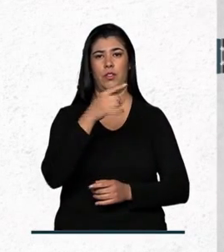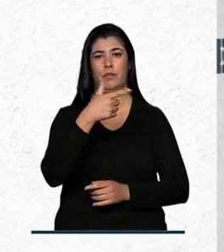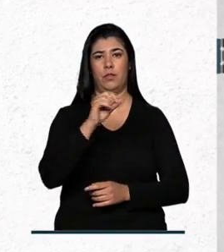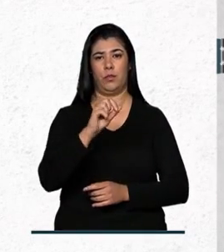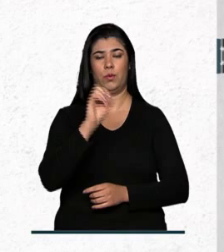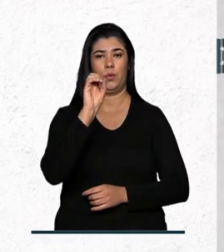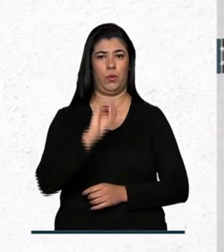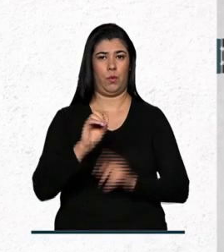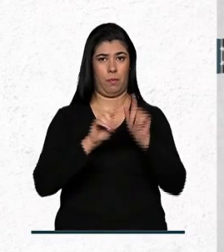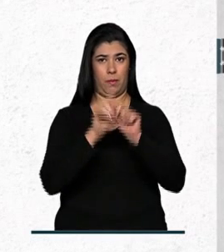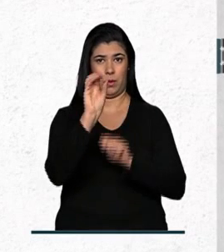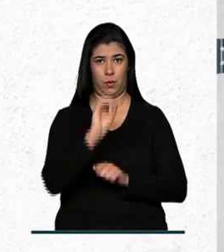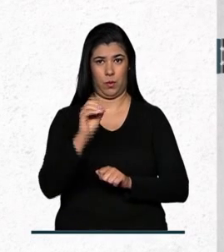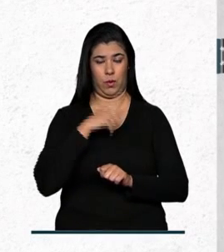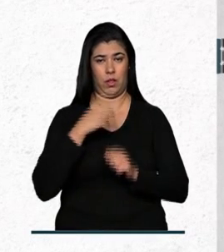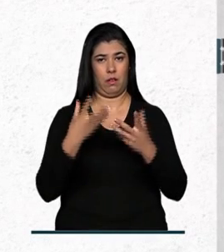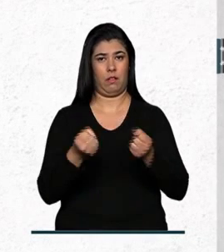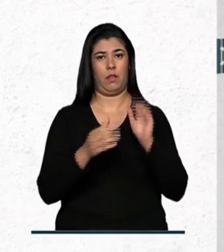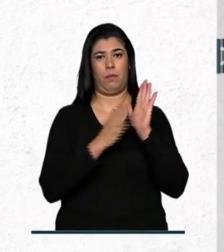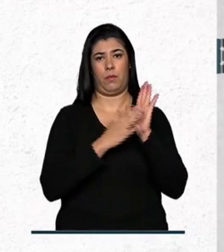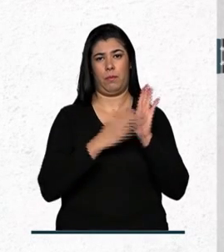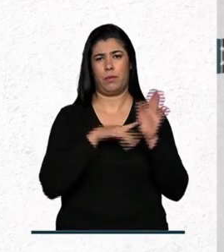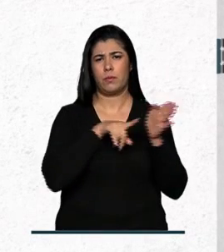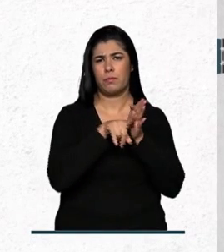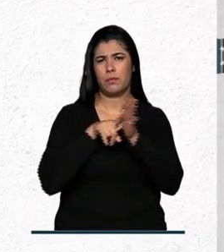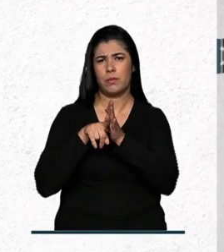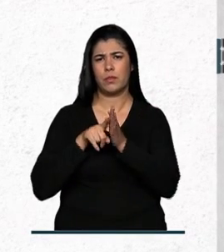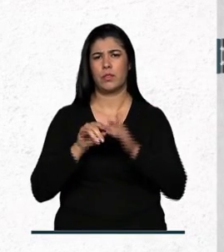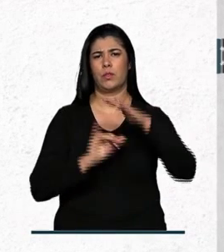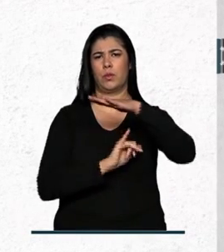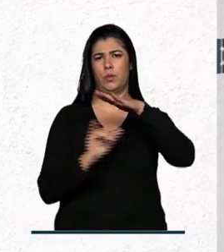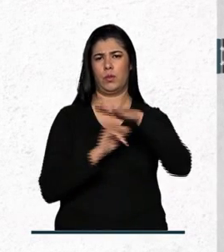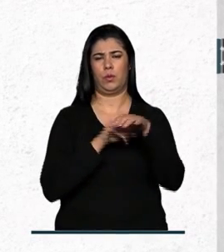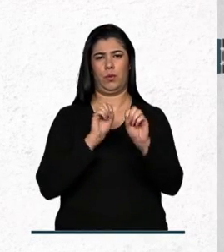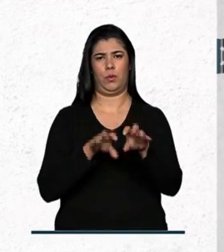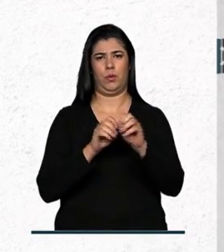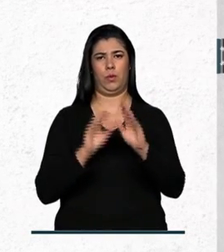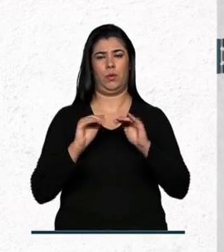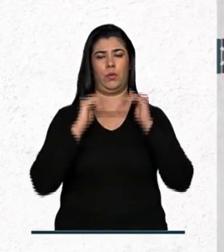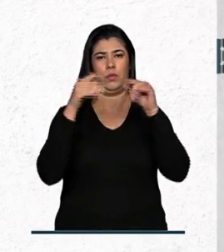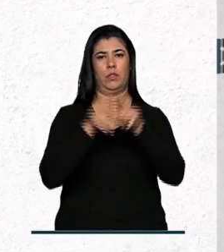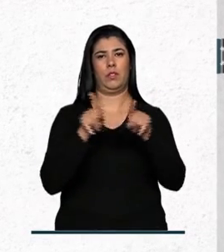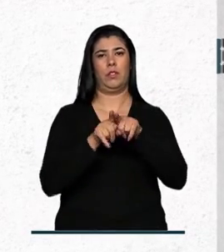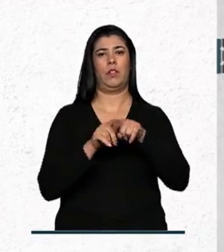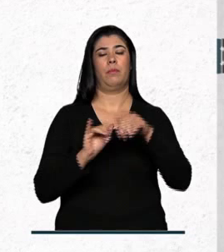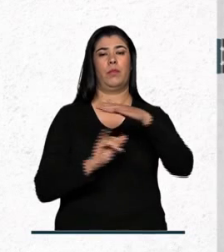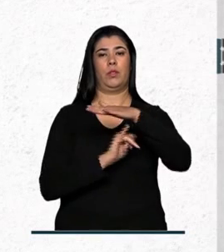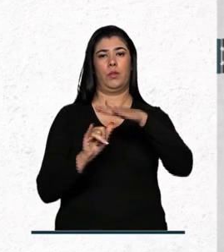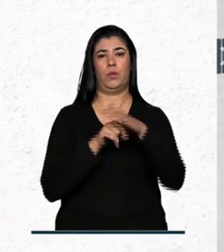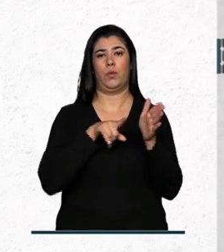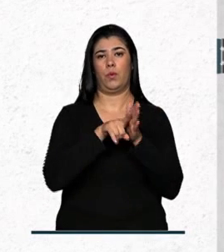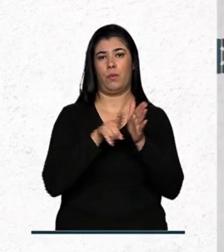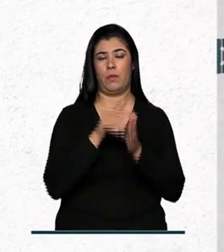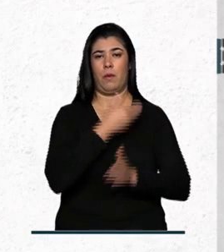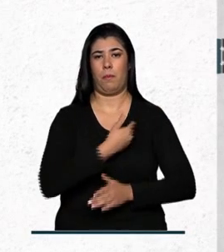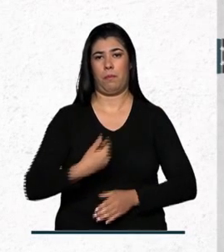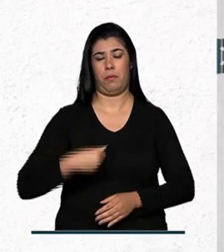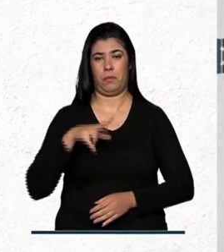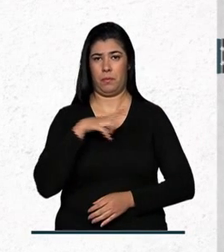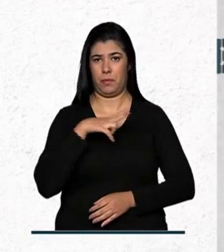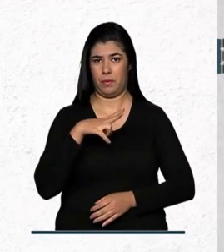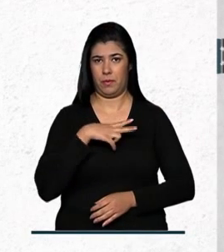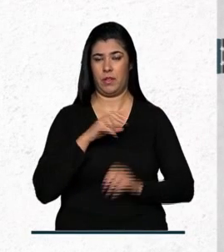de outubro. Serão aceitas propostas de pesquisadores de instituições de educação superior e institutos de pesquisa públicos e